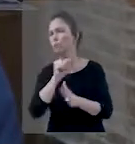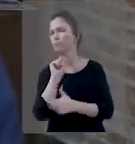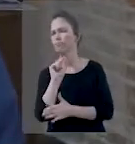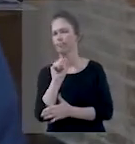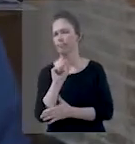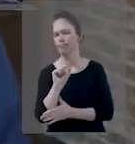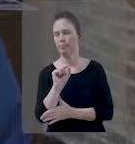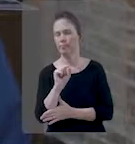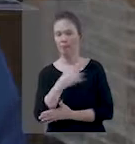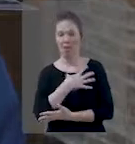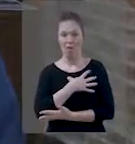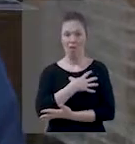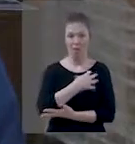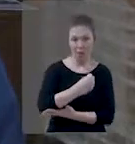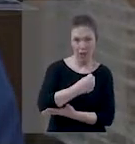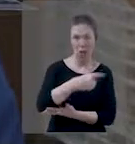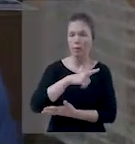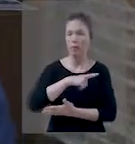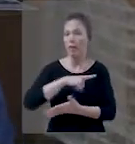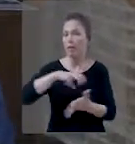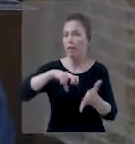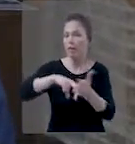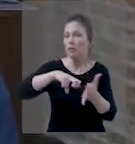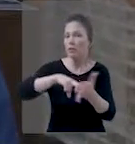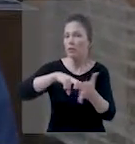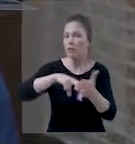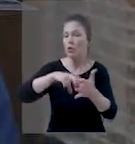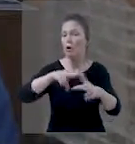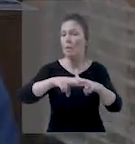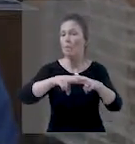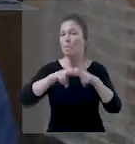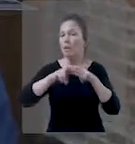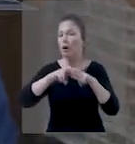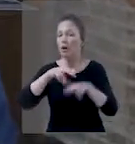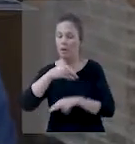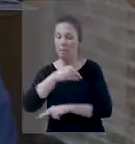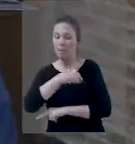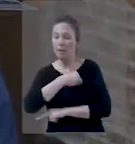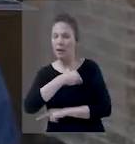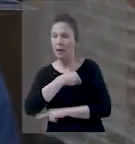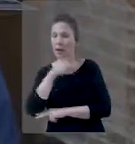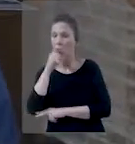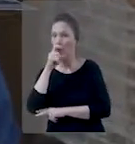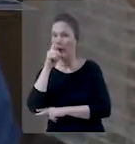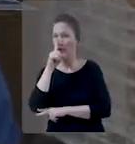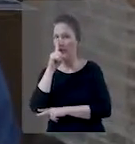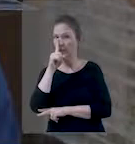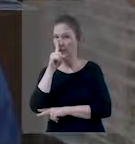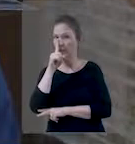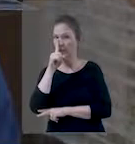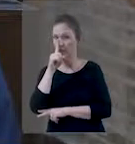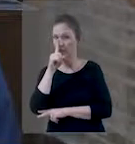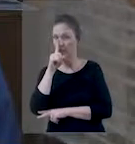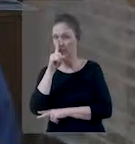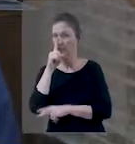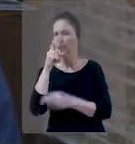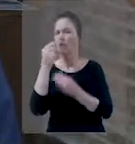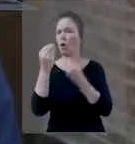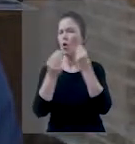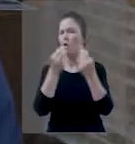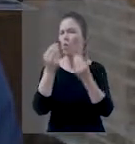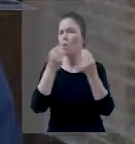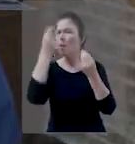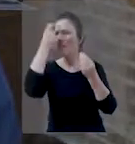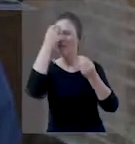é a seguinte, os filhos são punidos ou castigados pelos pecados dos pais? Como entender o